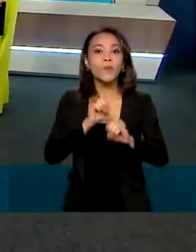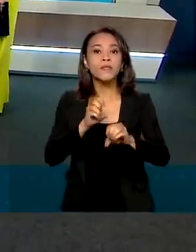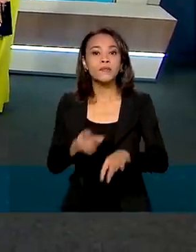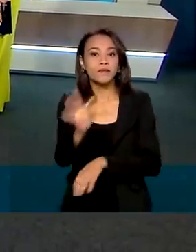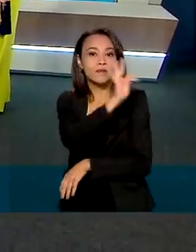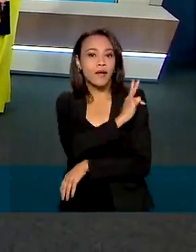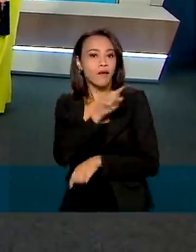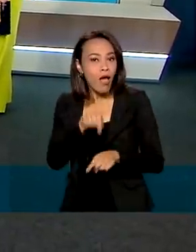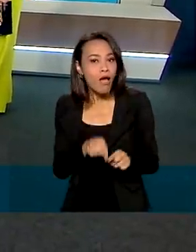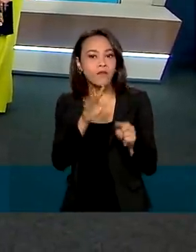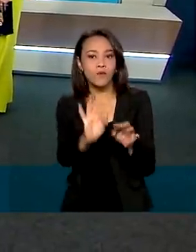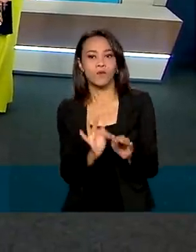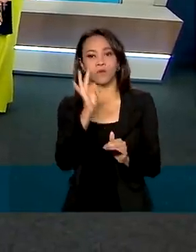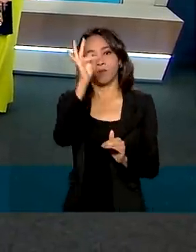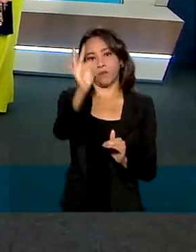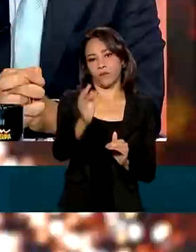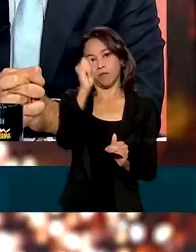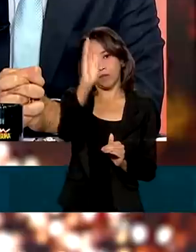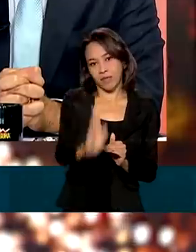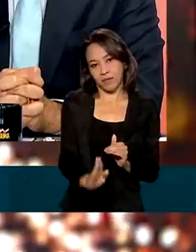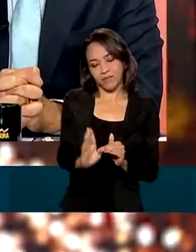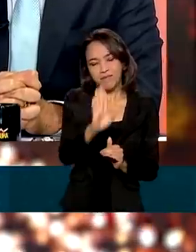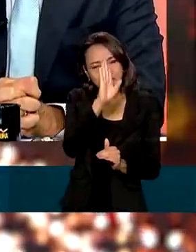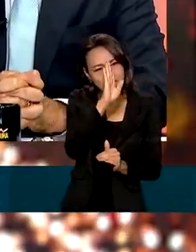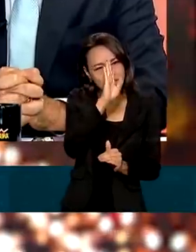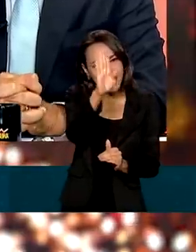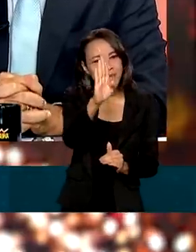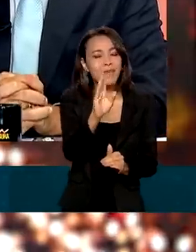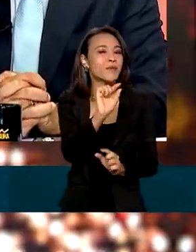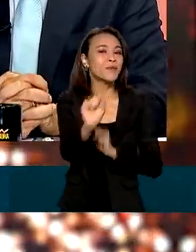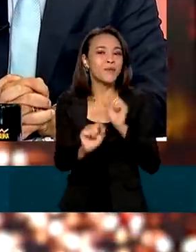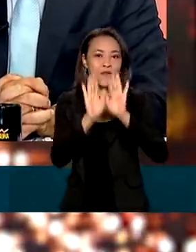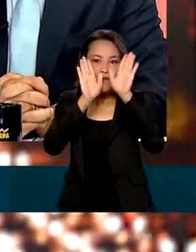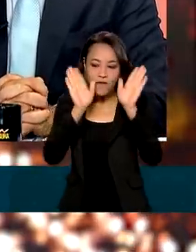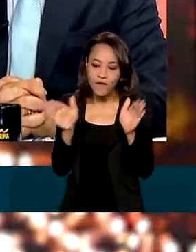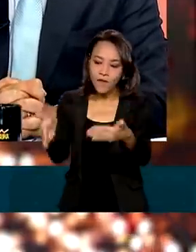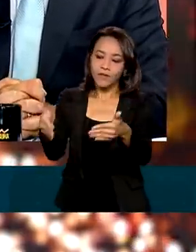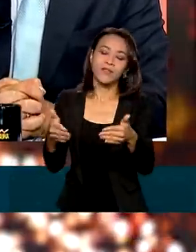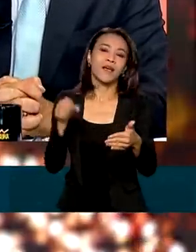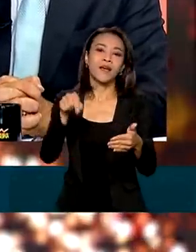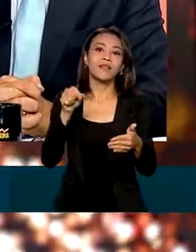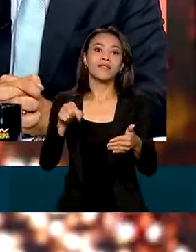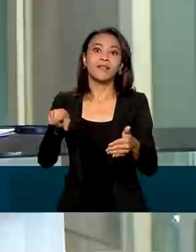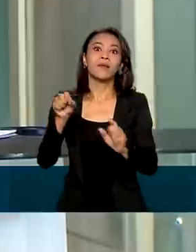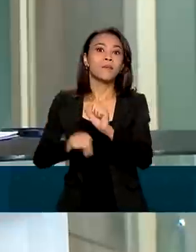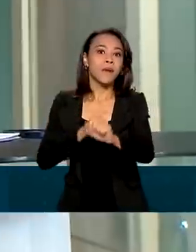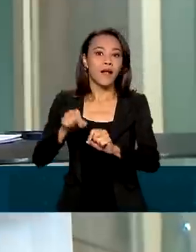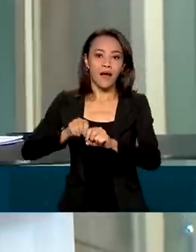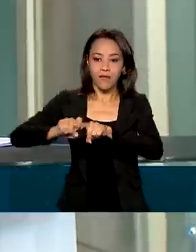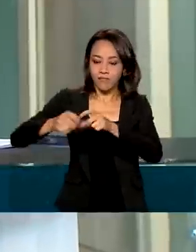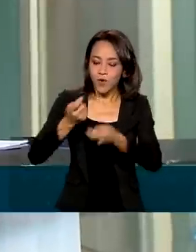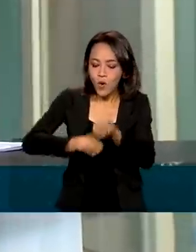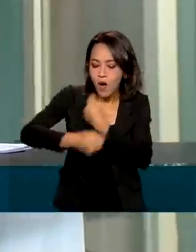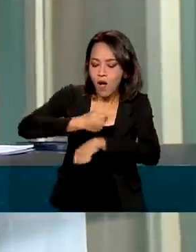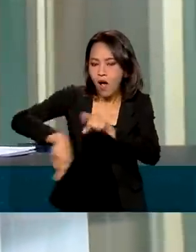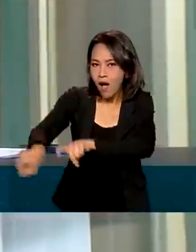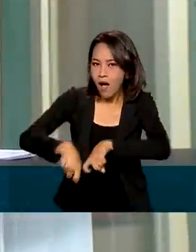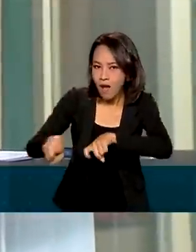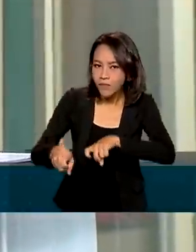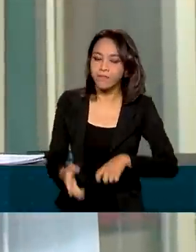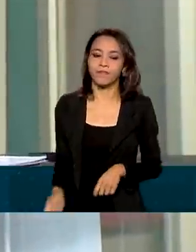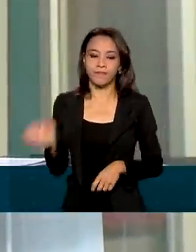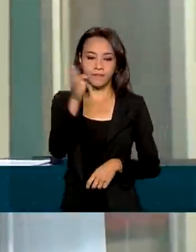futuro para o Brasil, principalmente aquela voltada para a vocação do país, o agro. Nós temos 38